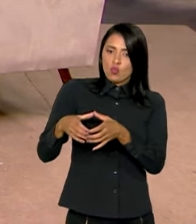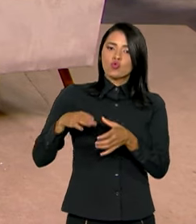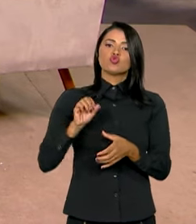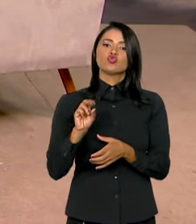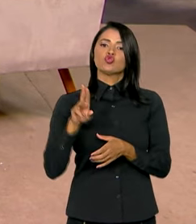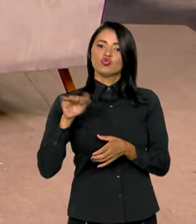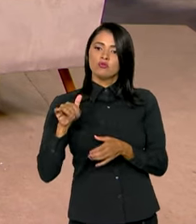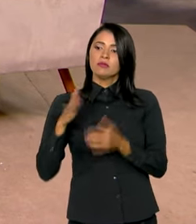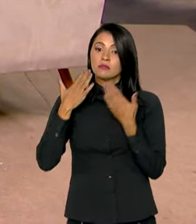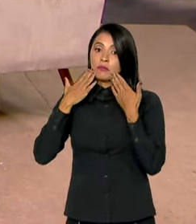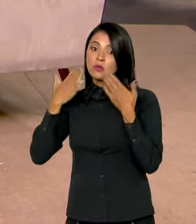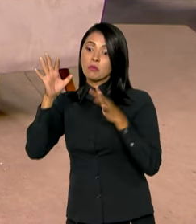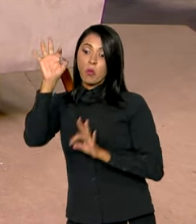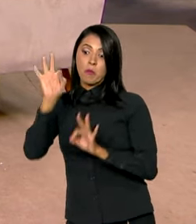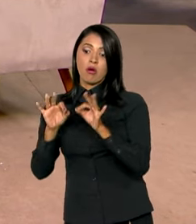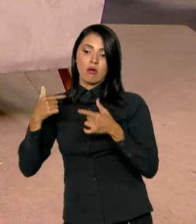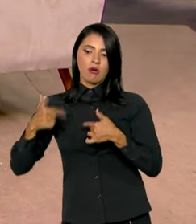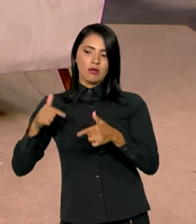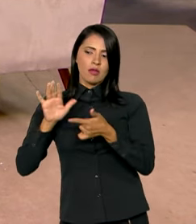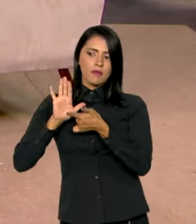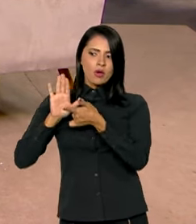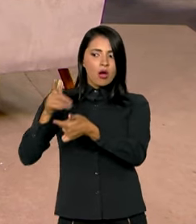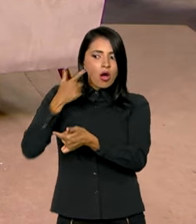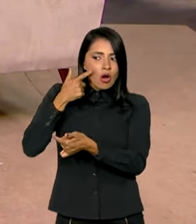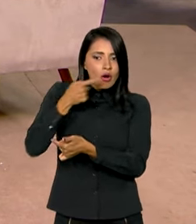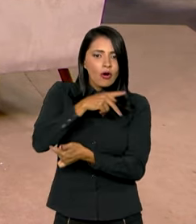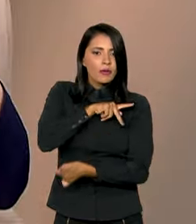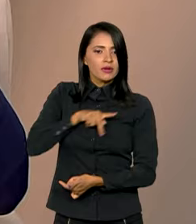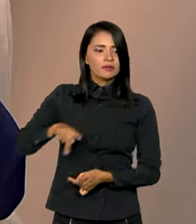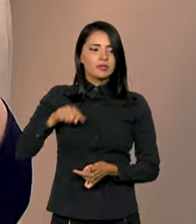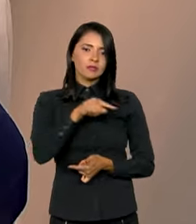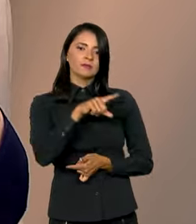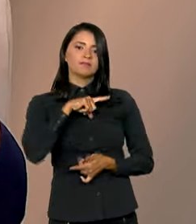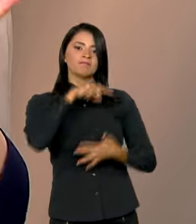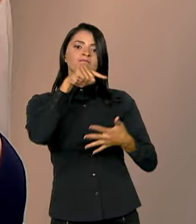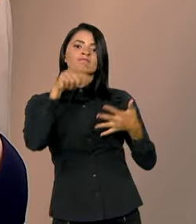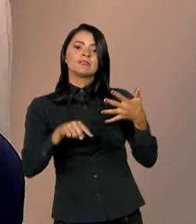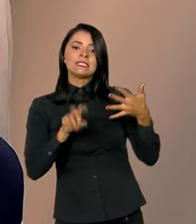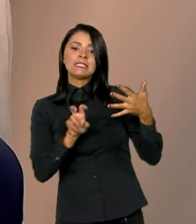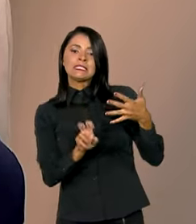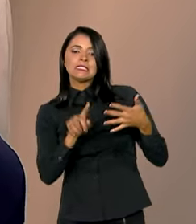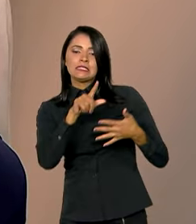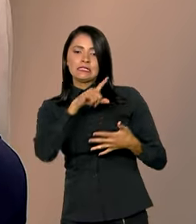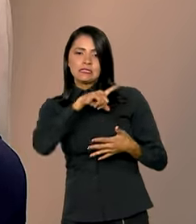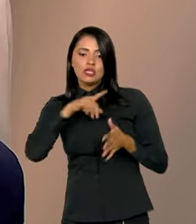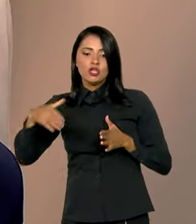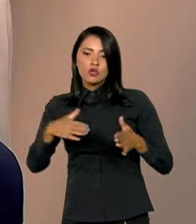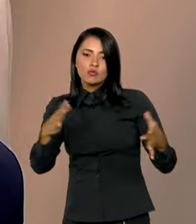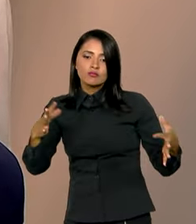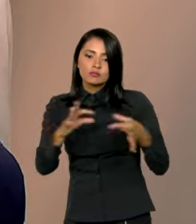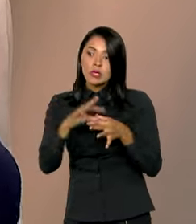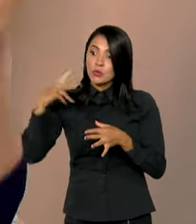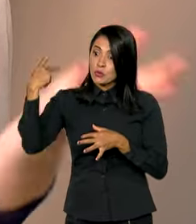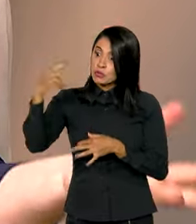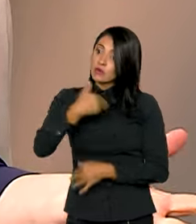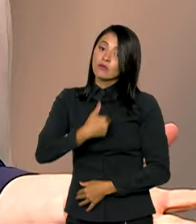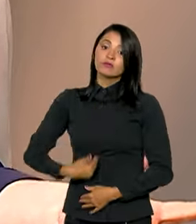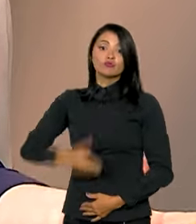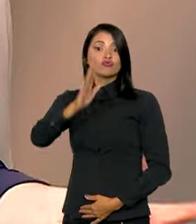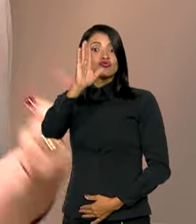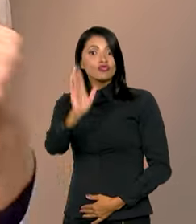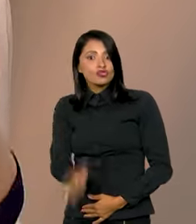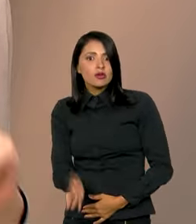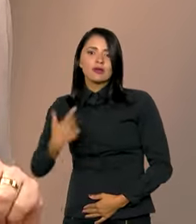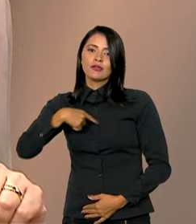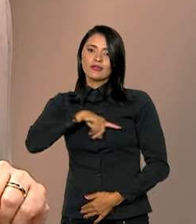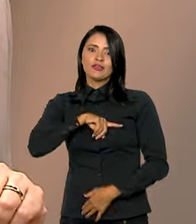Lula um plano de trabalho e mostramos para o presidente Lula, presidente, tem cinco rotas de integração que o seu governo já está fazendo e que a gente precisa